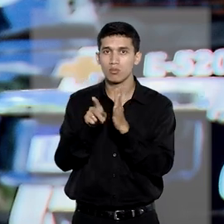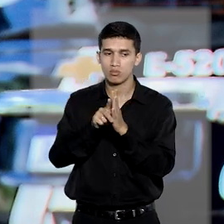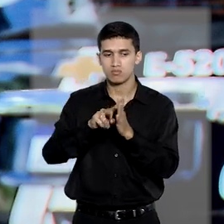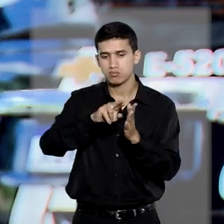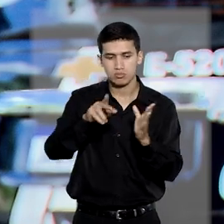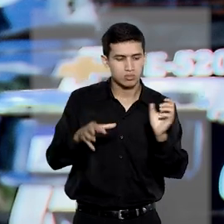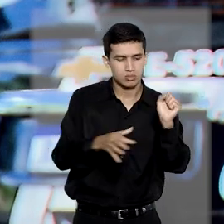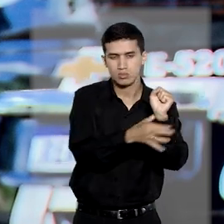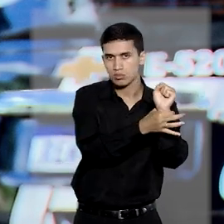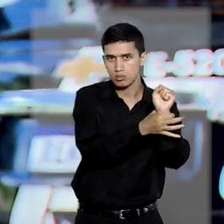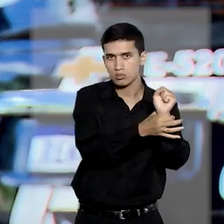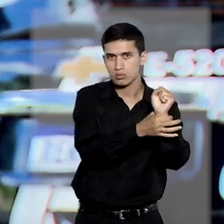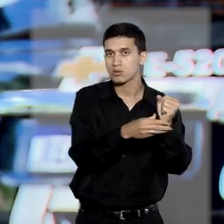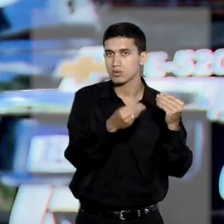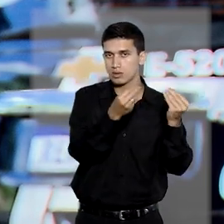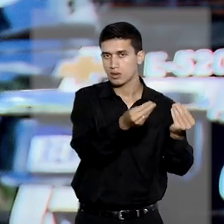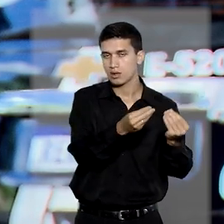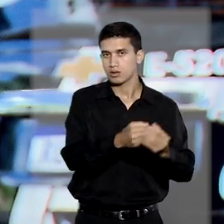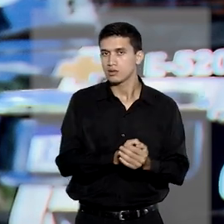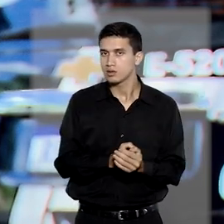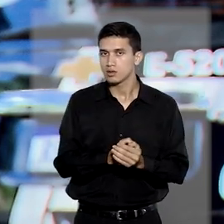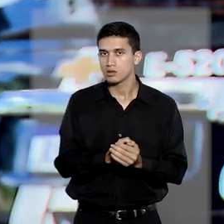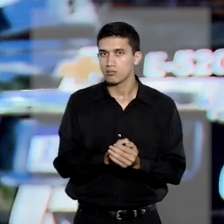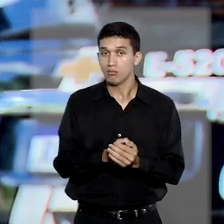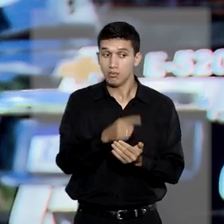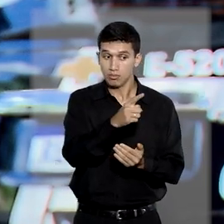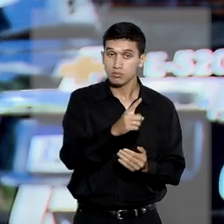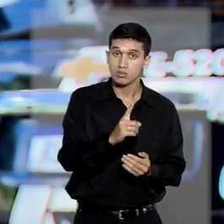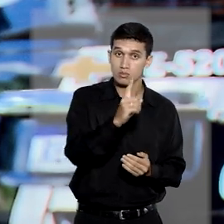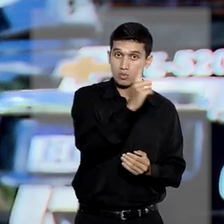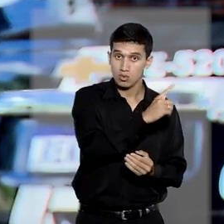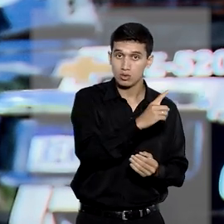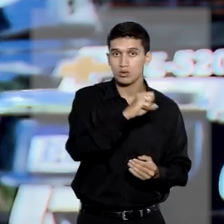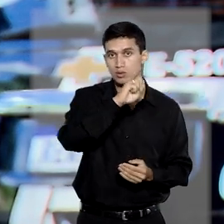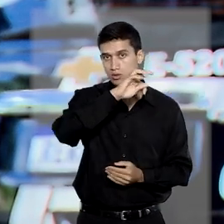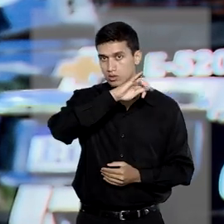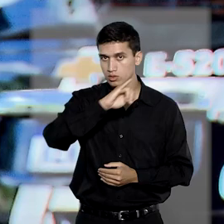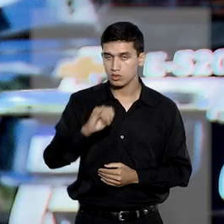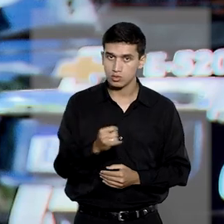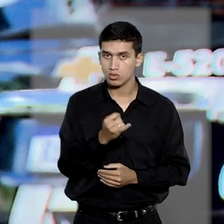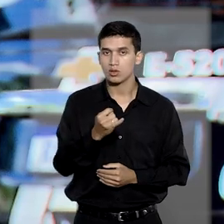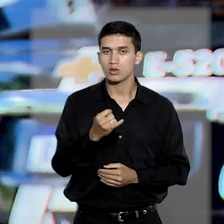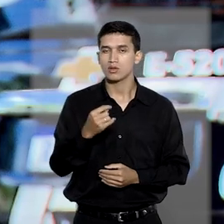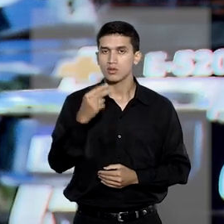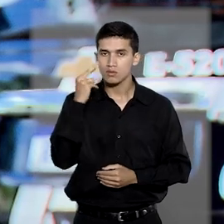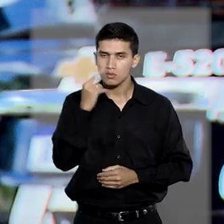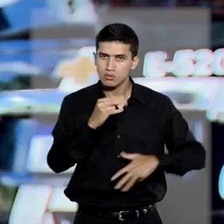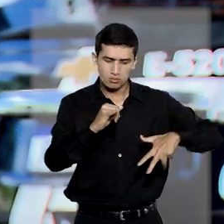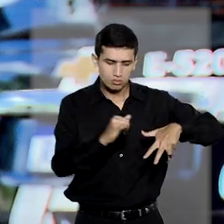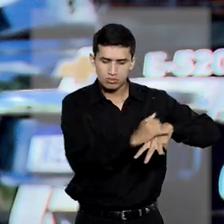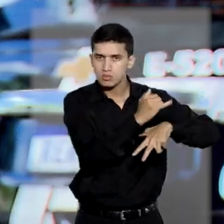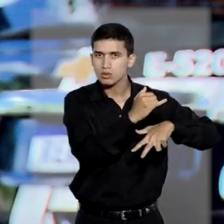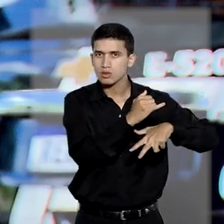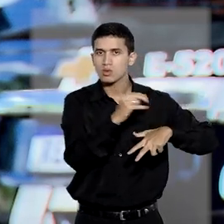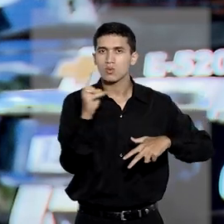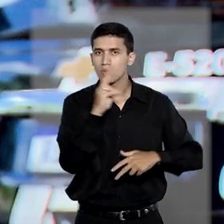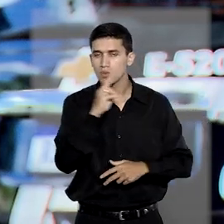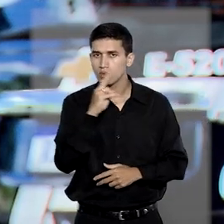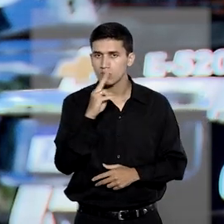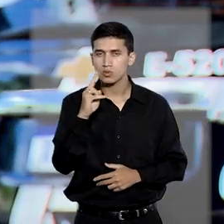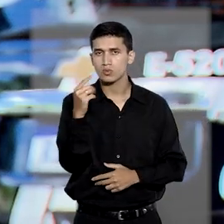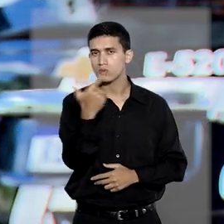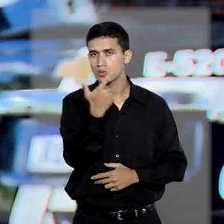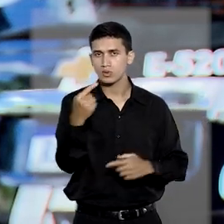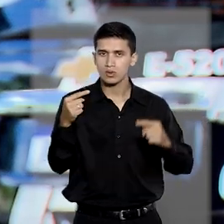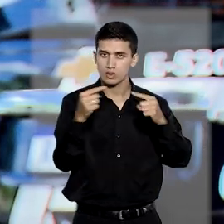manutenção das medidas protetivas. Ao recorrer ao STJ, a vítima argumentou que a concessão da medida protetiva de urgência não